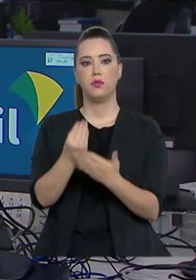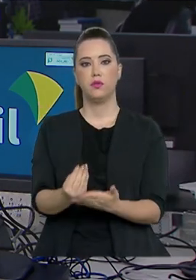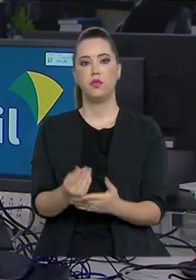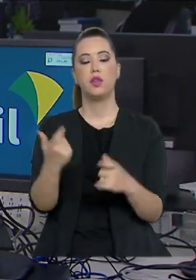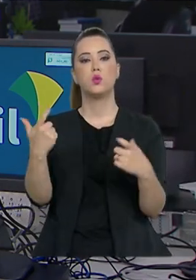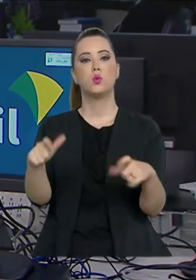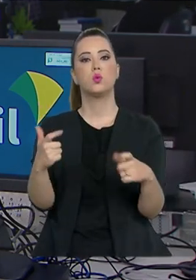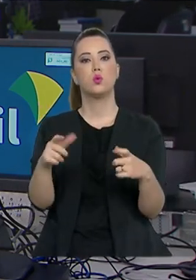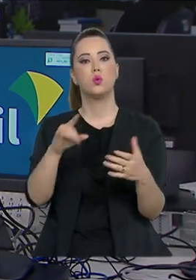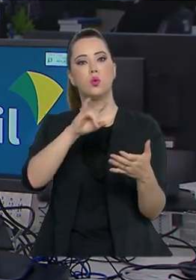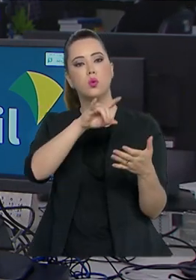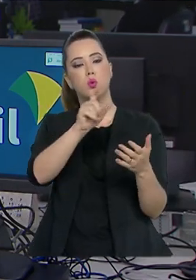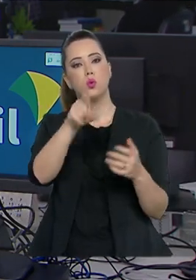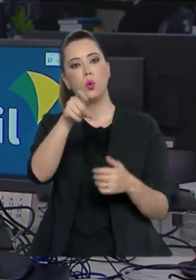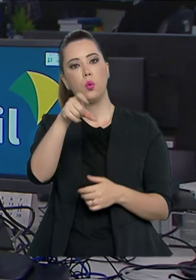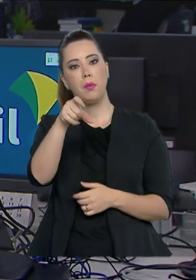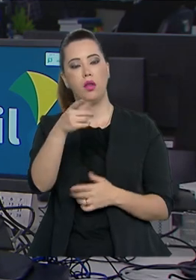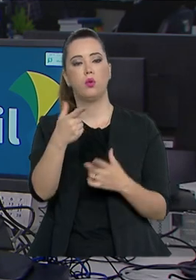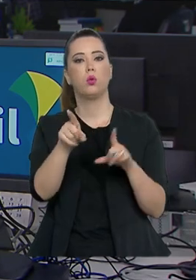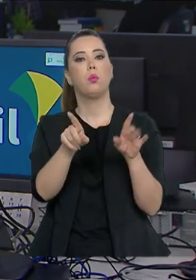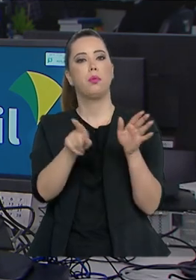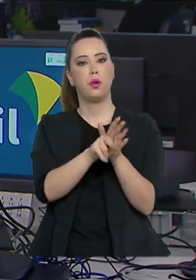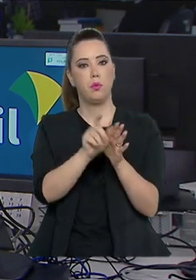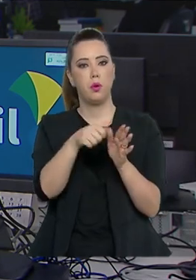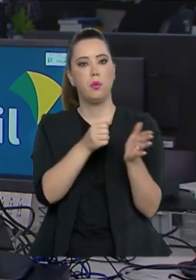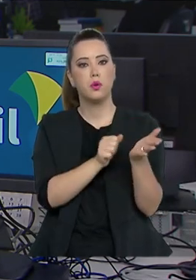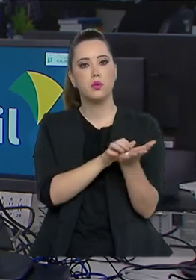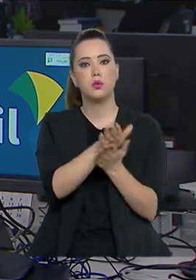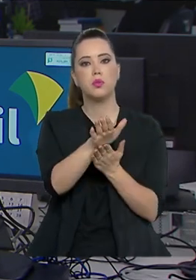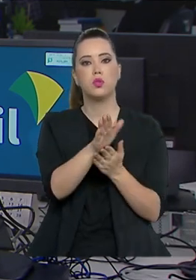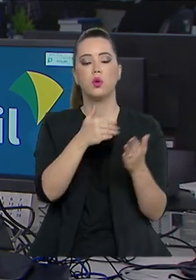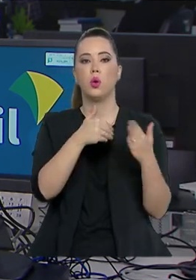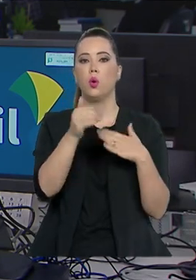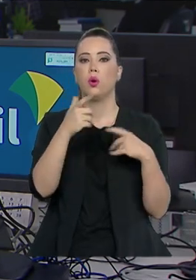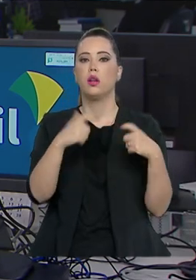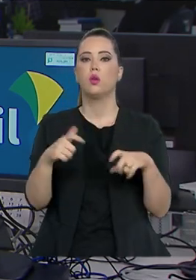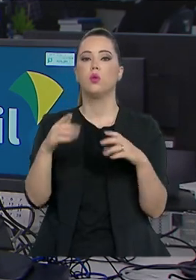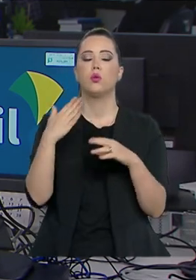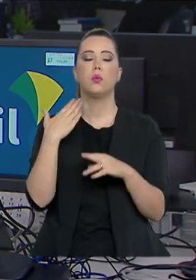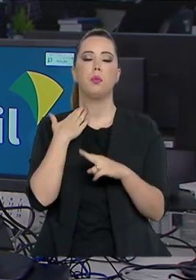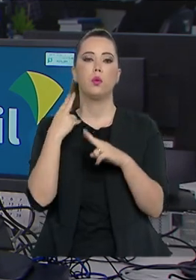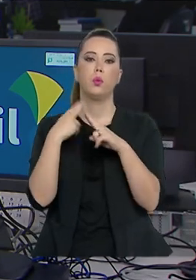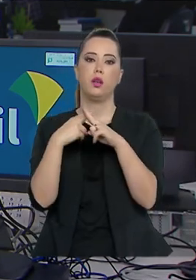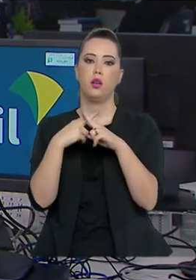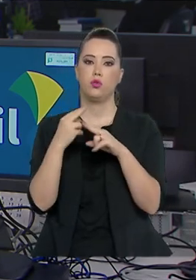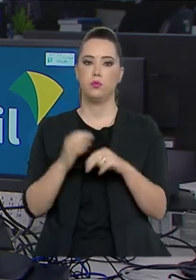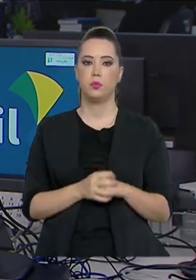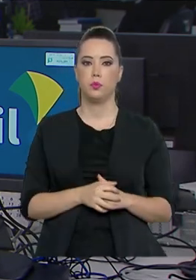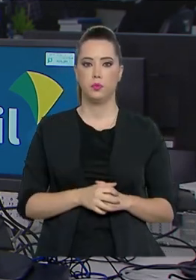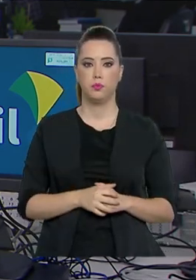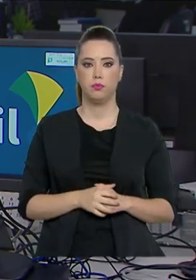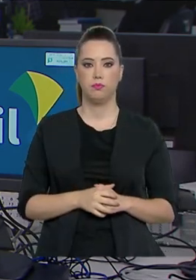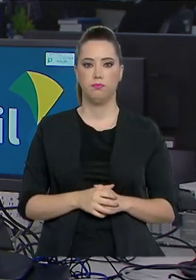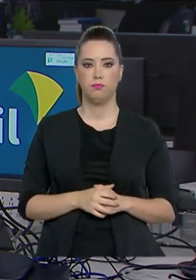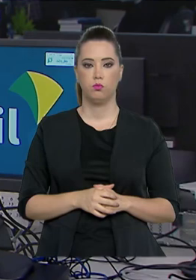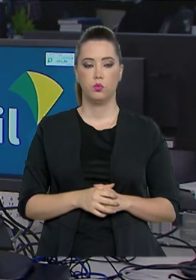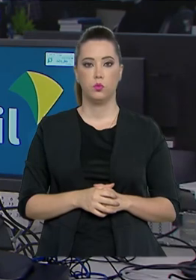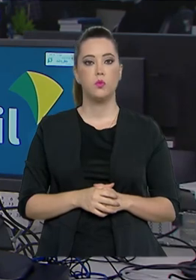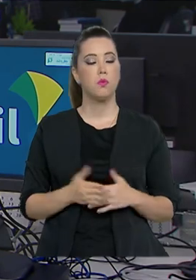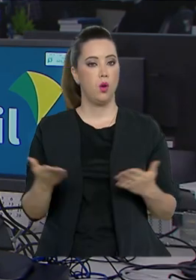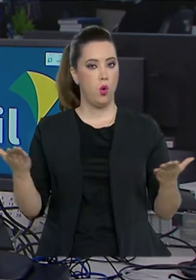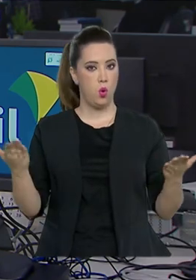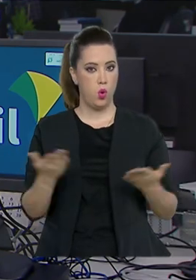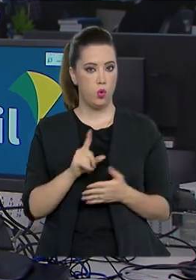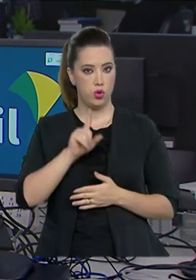versão física da identidade estudantil que poderá ser emitida de graça em qualquer agência da Caixa Econômica Federal. Saiu